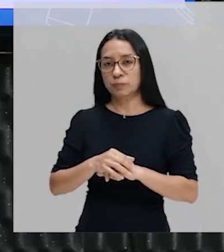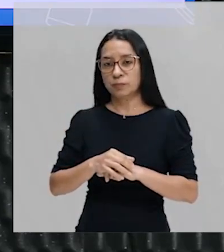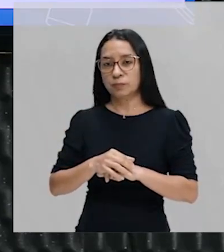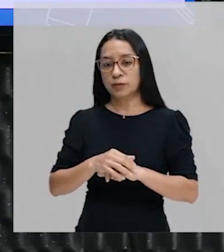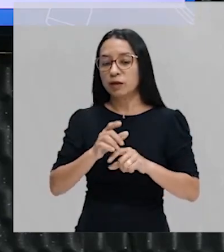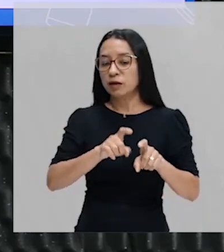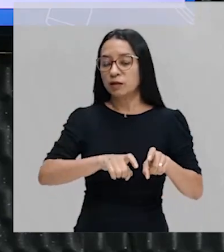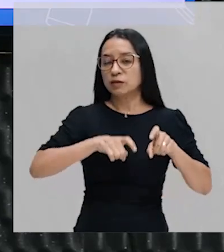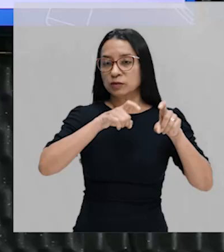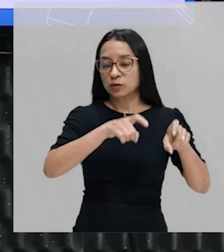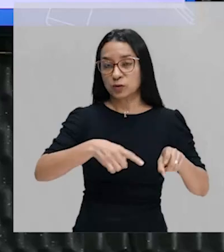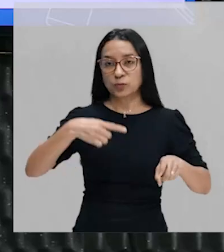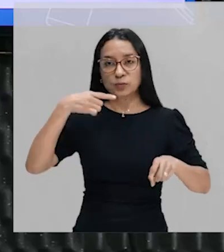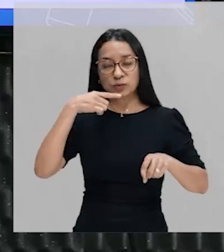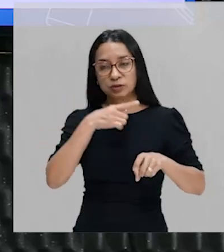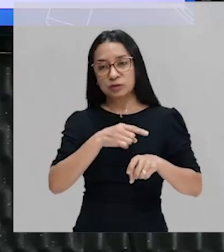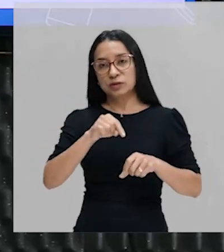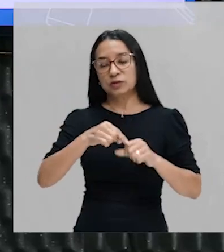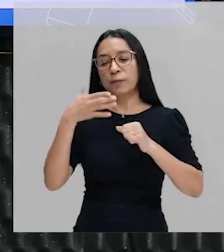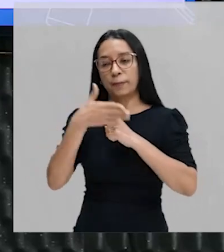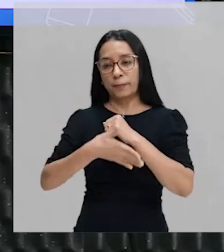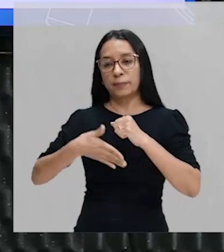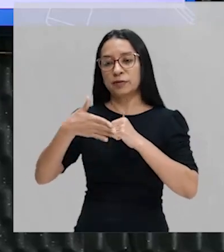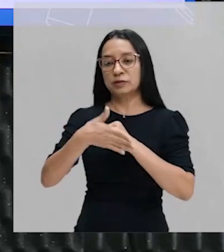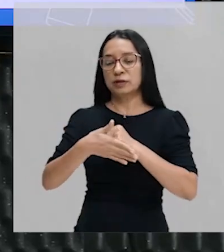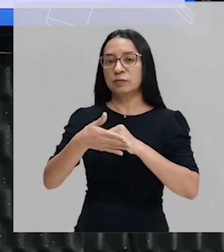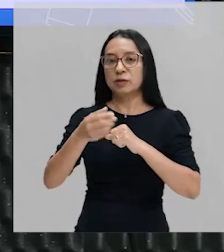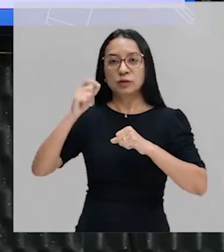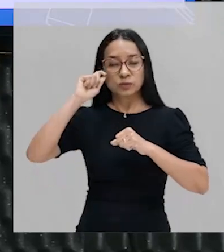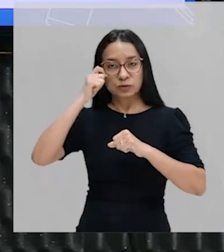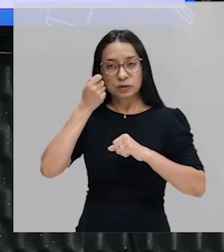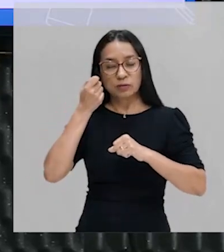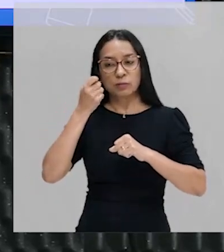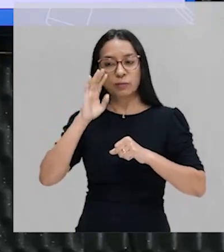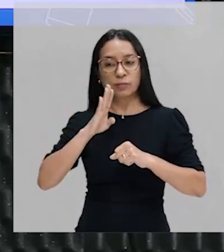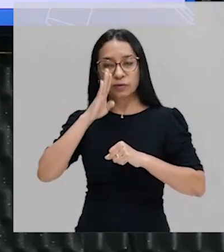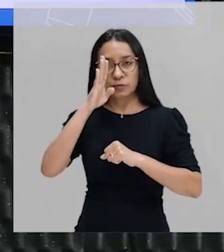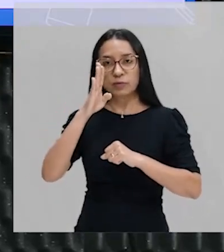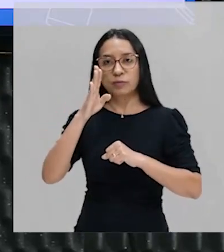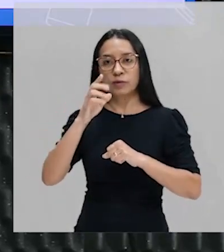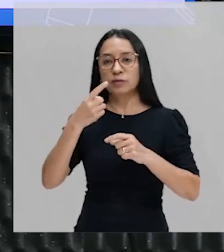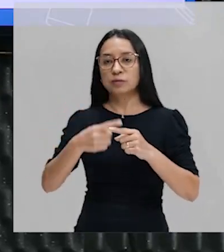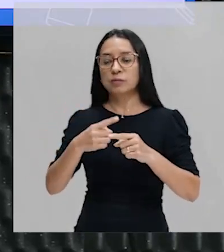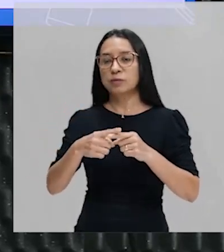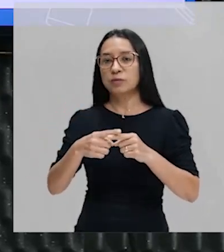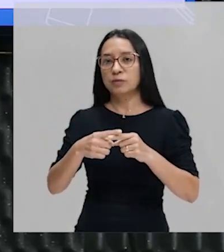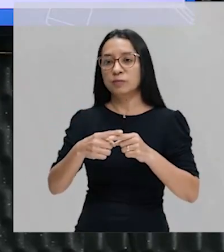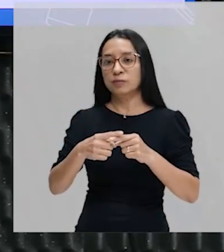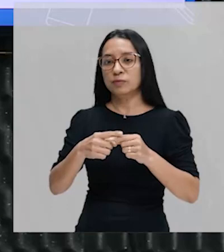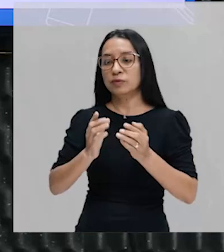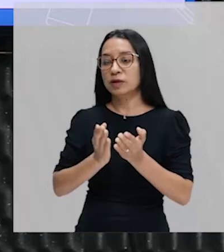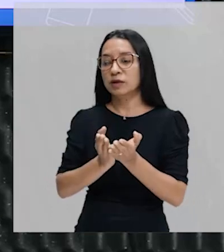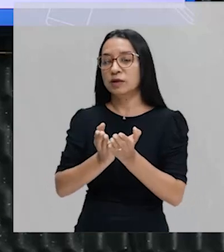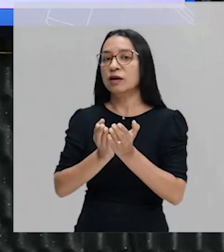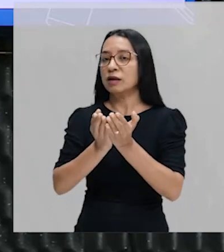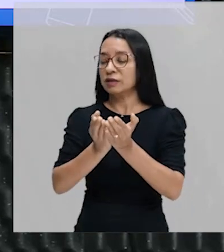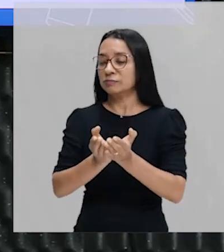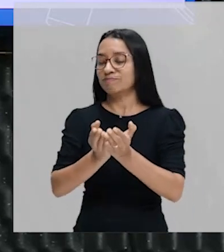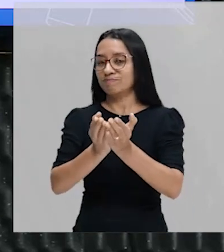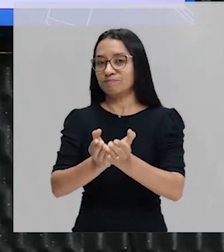escravidão basicamente africana, por conta principalmente do tráfico internacional de escravo,